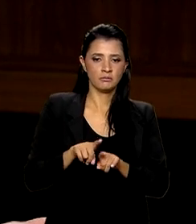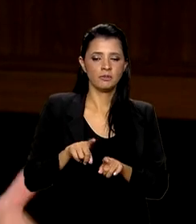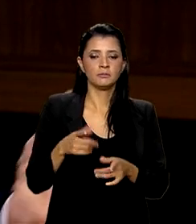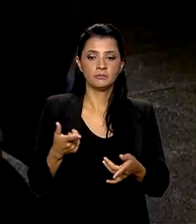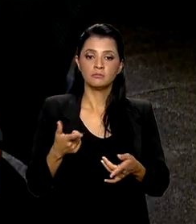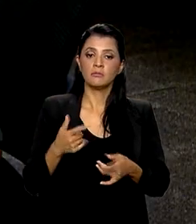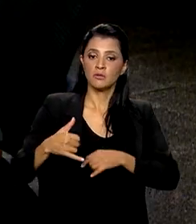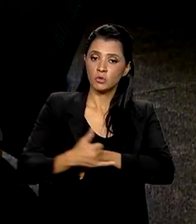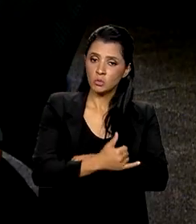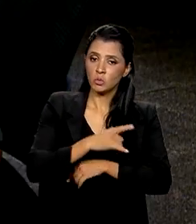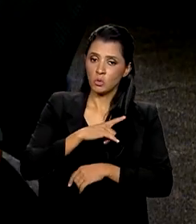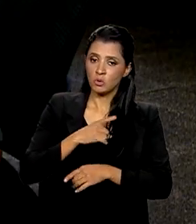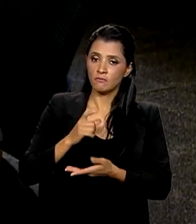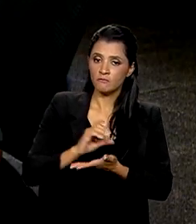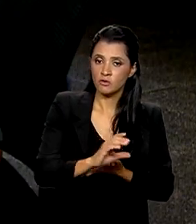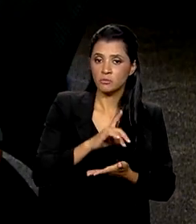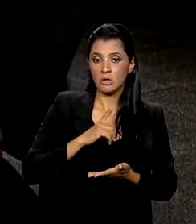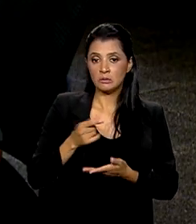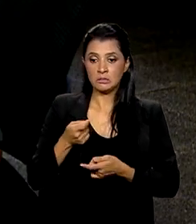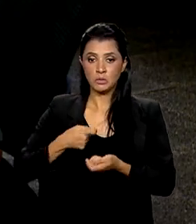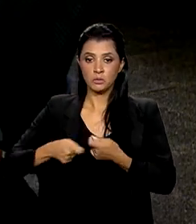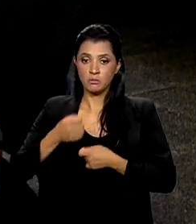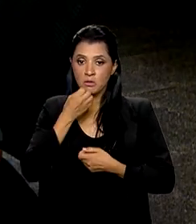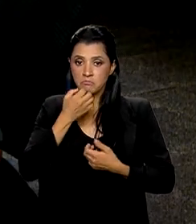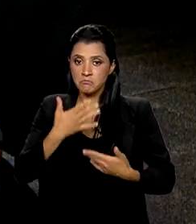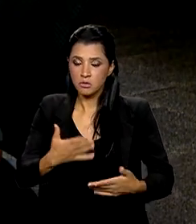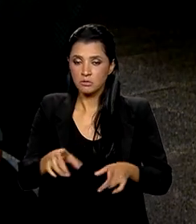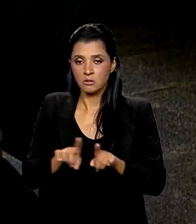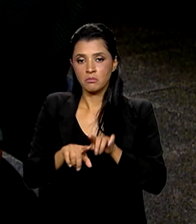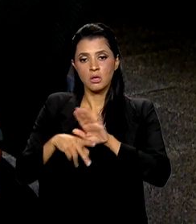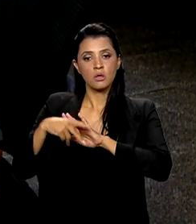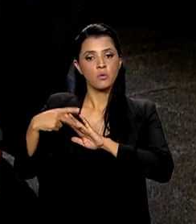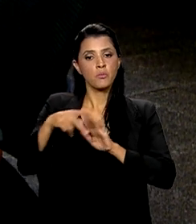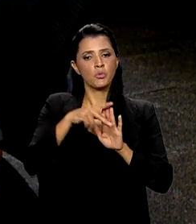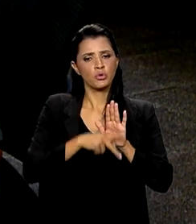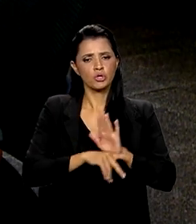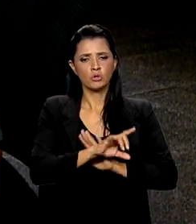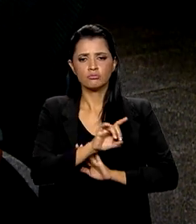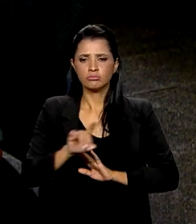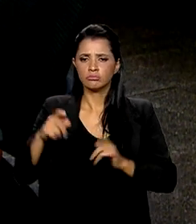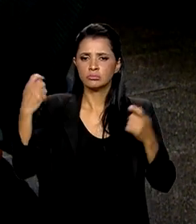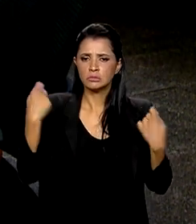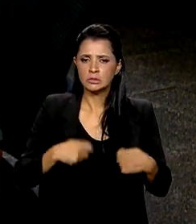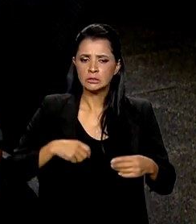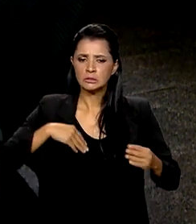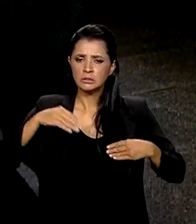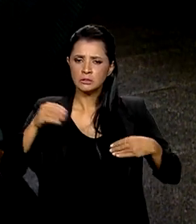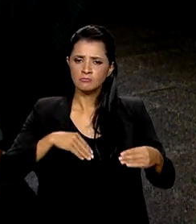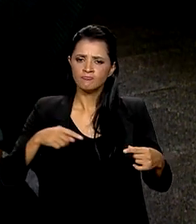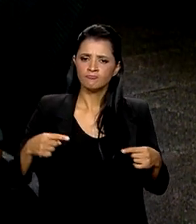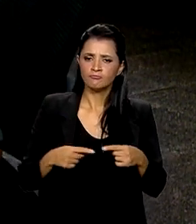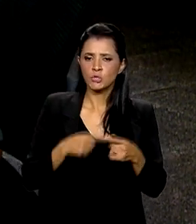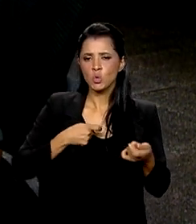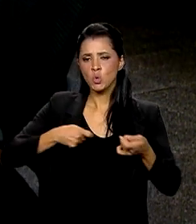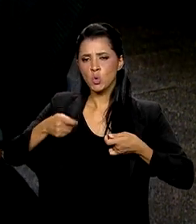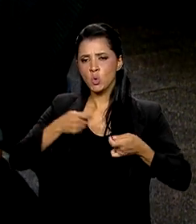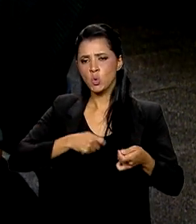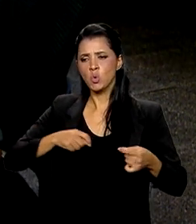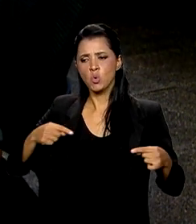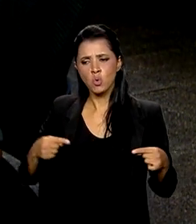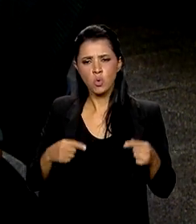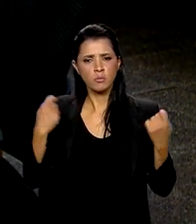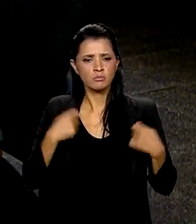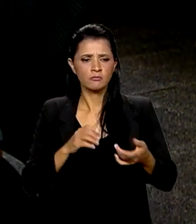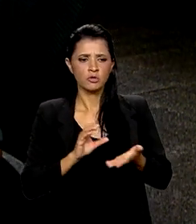investimentos se a economia for bem. Além disso, próprios projetos, cada um deles tem que ter viabilidade econômica, tem que ter lógica aquele